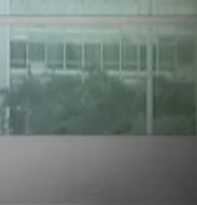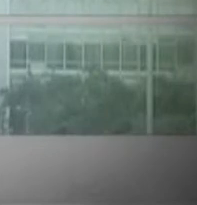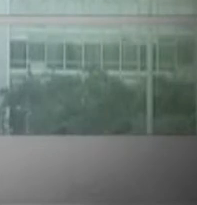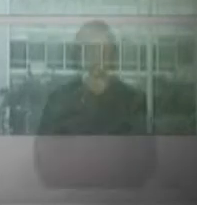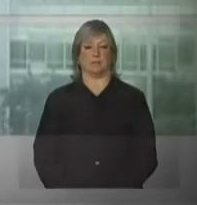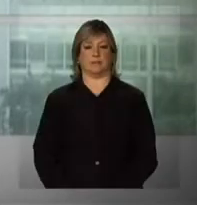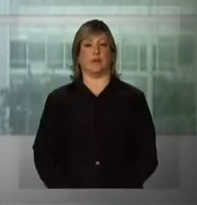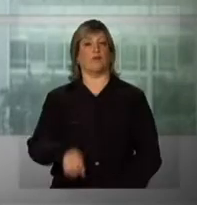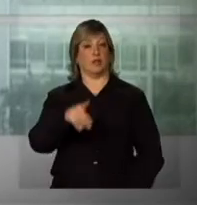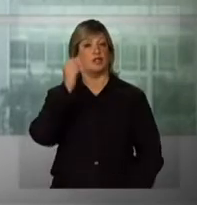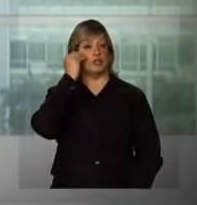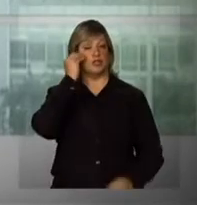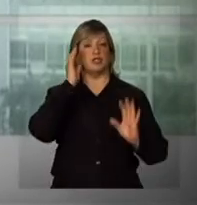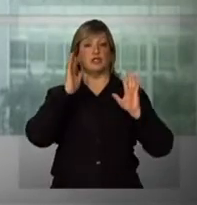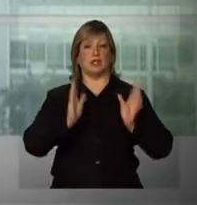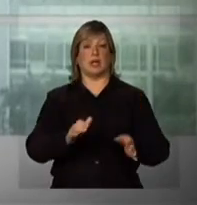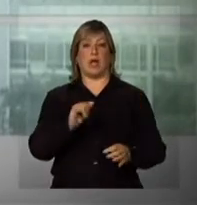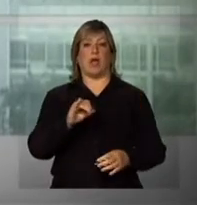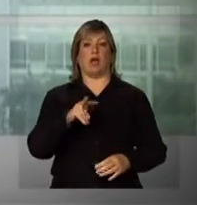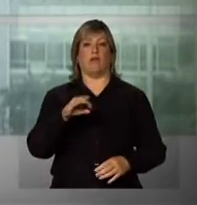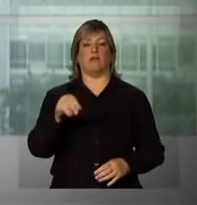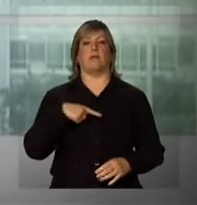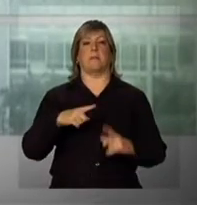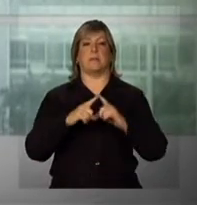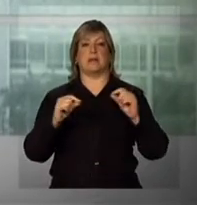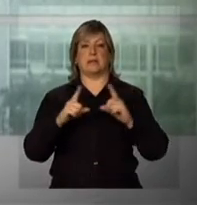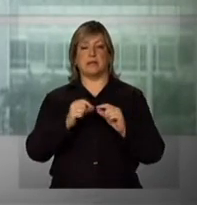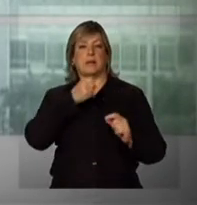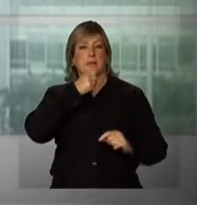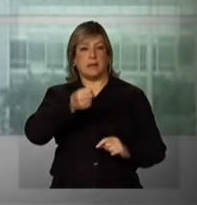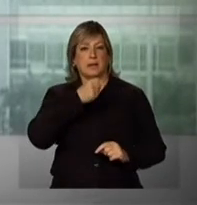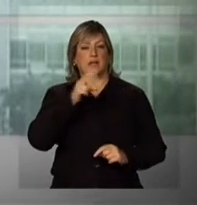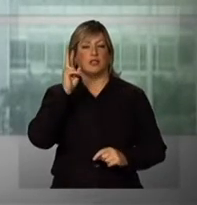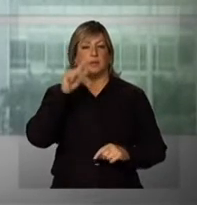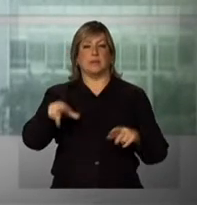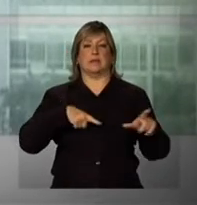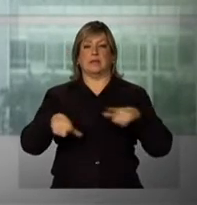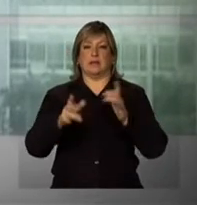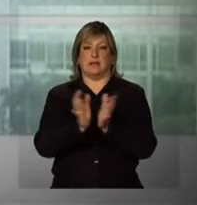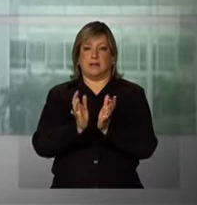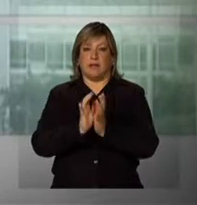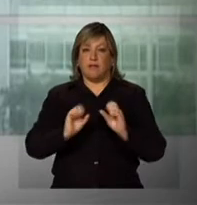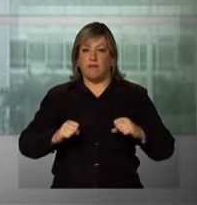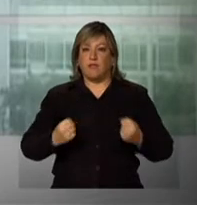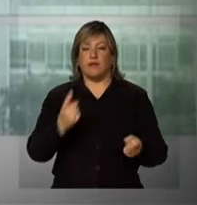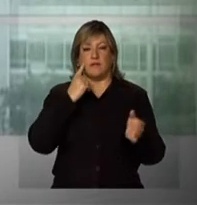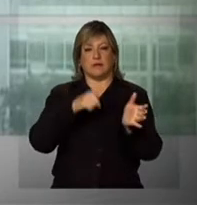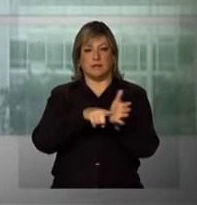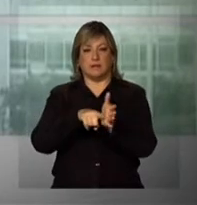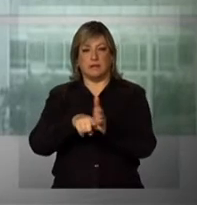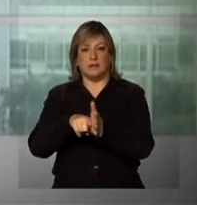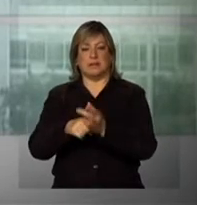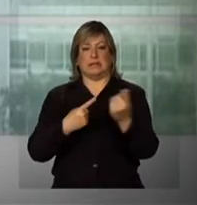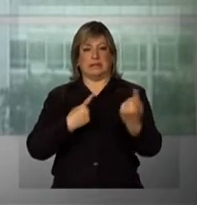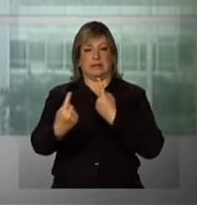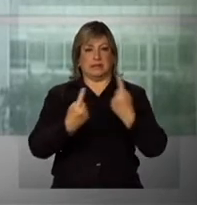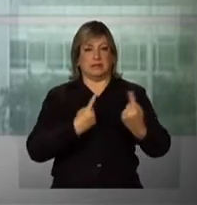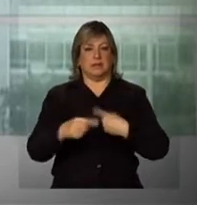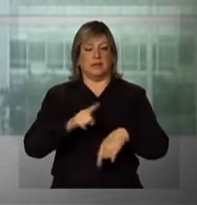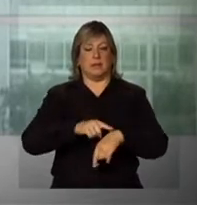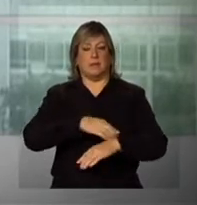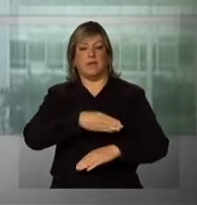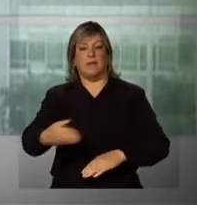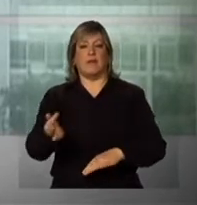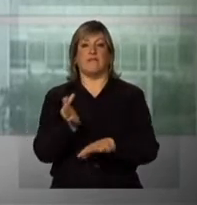Você acompanhou ao vivo de Brasília a entrevista sobre a operação que vai reforçar a fiscalização de trânsito no período